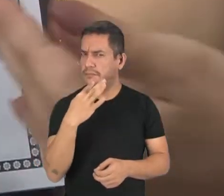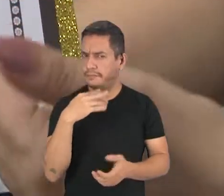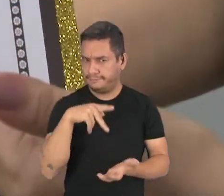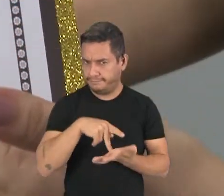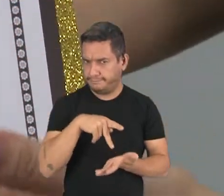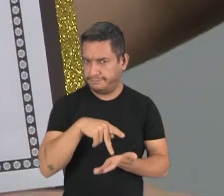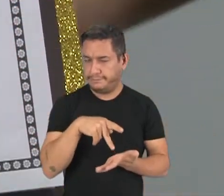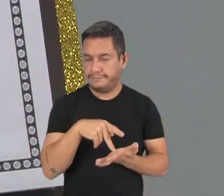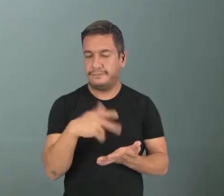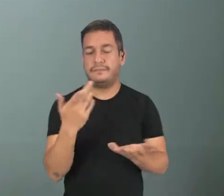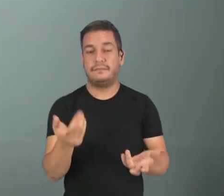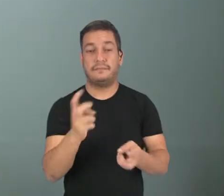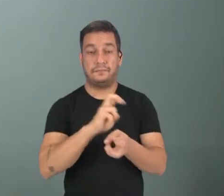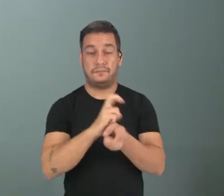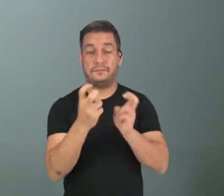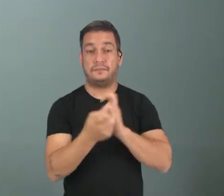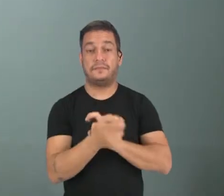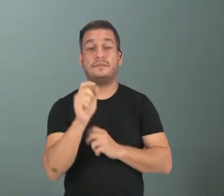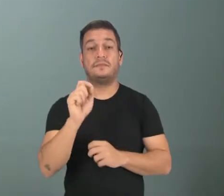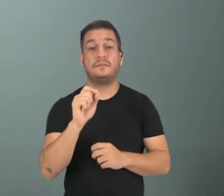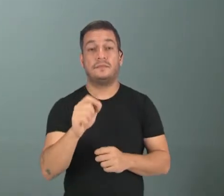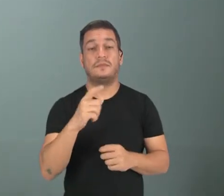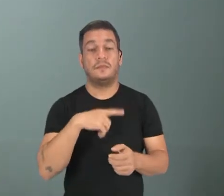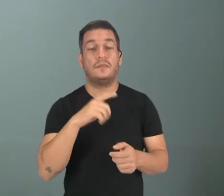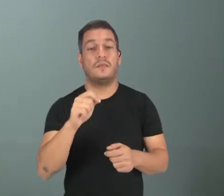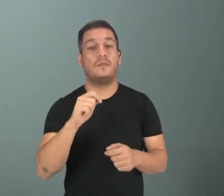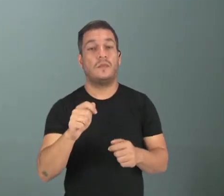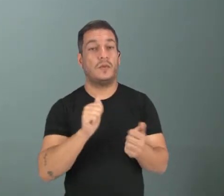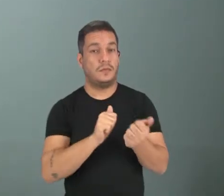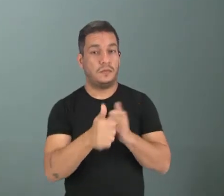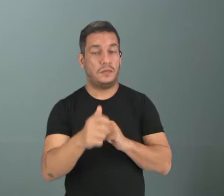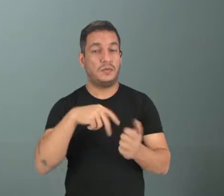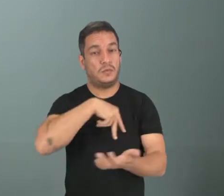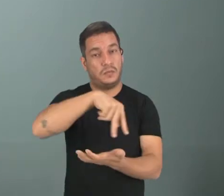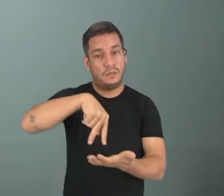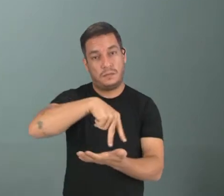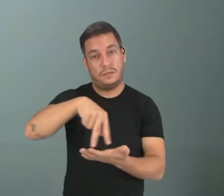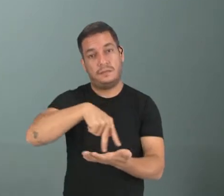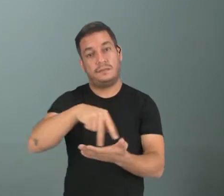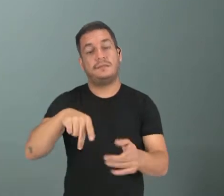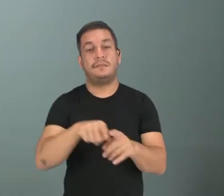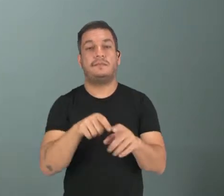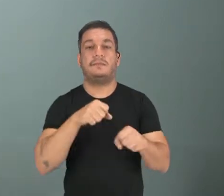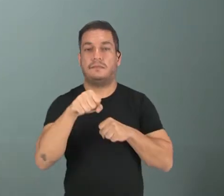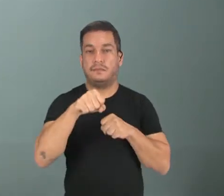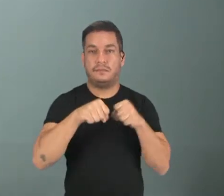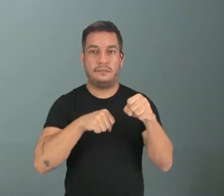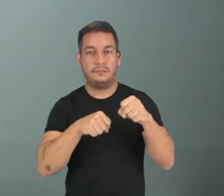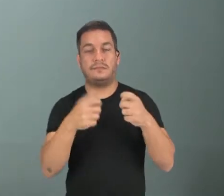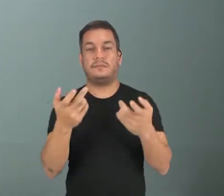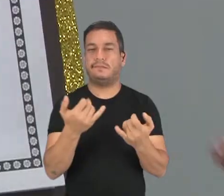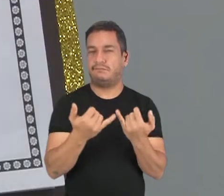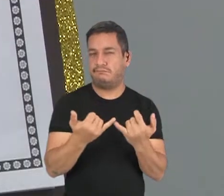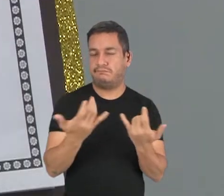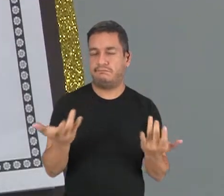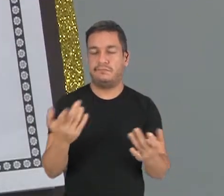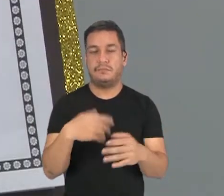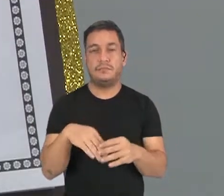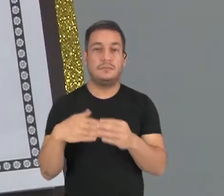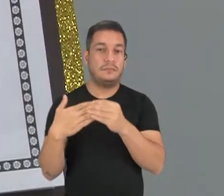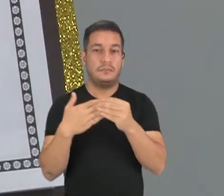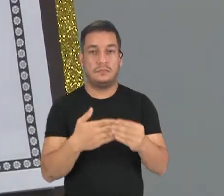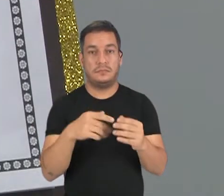verdade? A capoeira é vista como uma arte, como dança, como luta. A capoeira foi